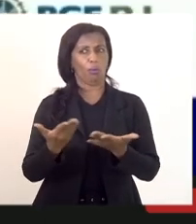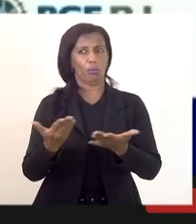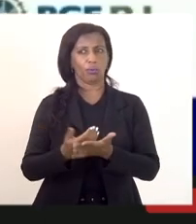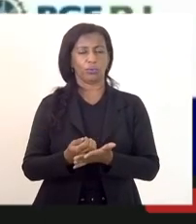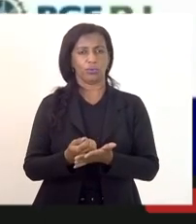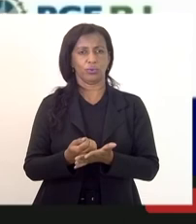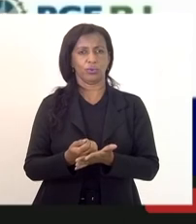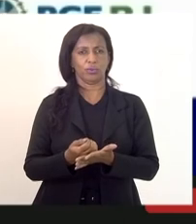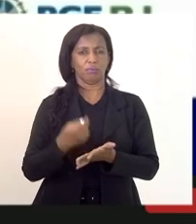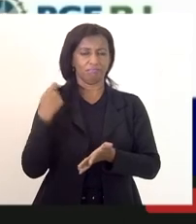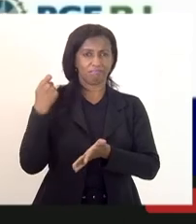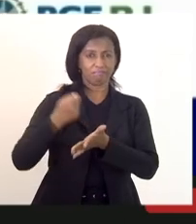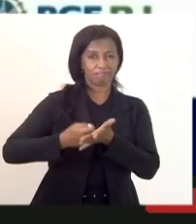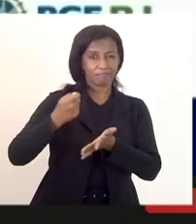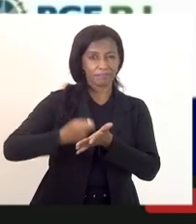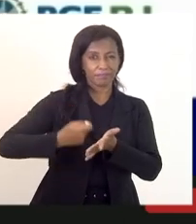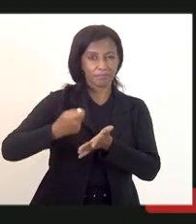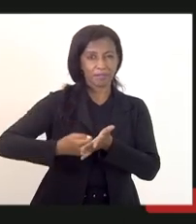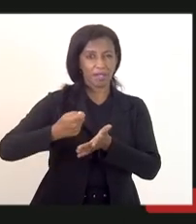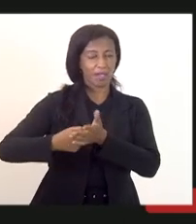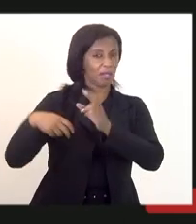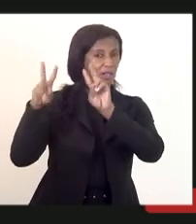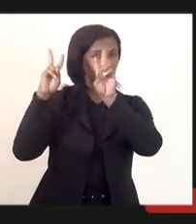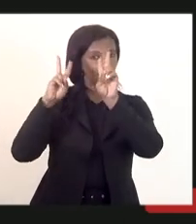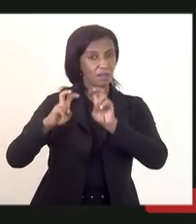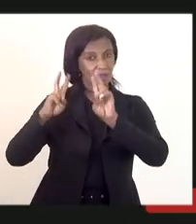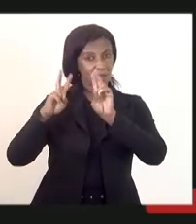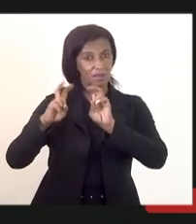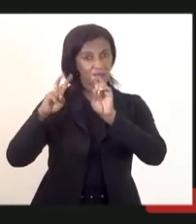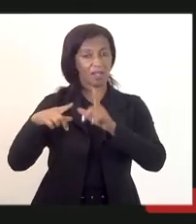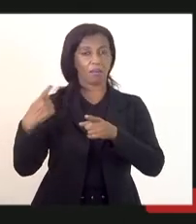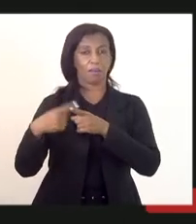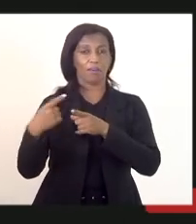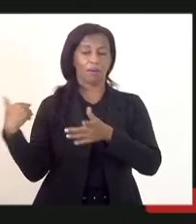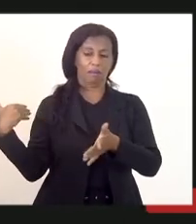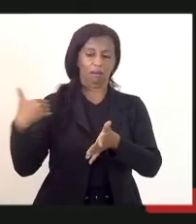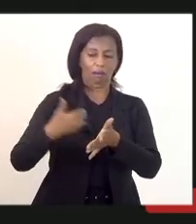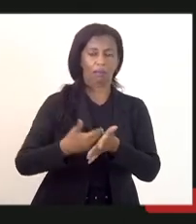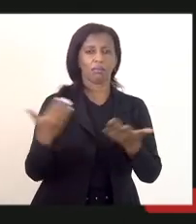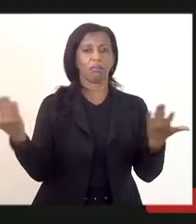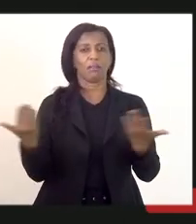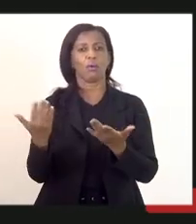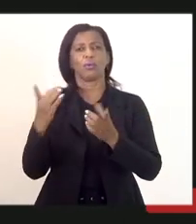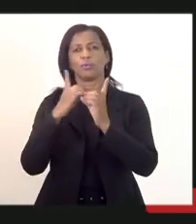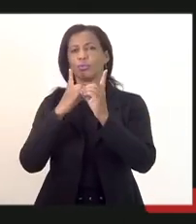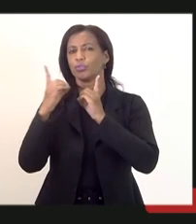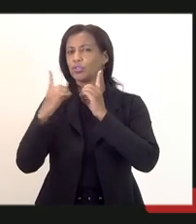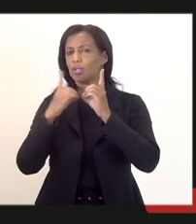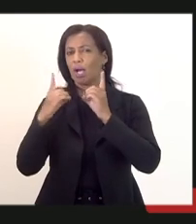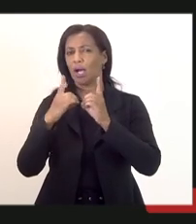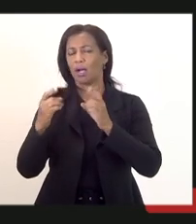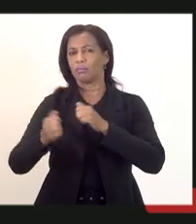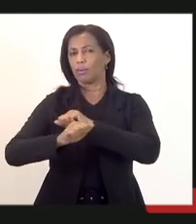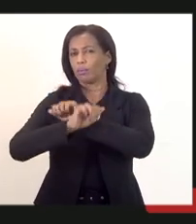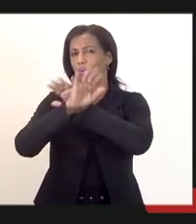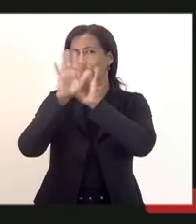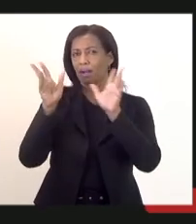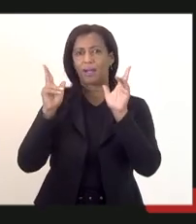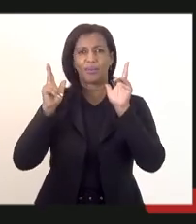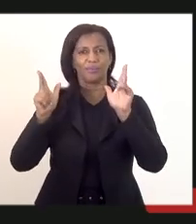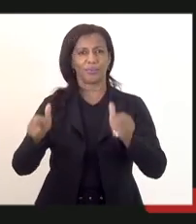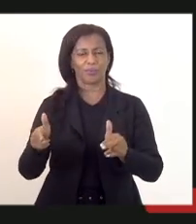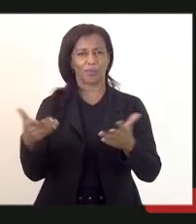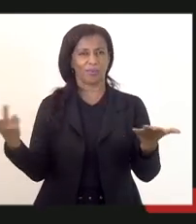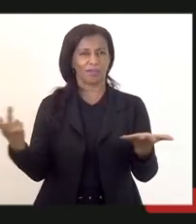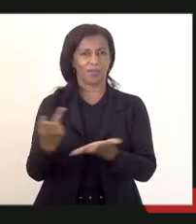resiste em enfrentar esse tema é porque até hoje os diálogos nunca foram tão francos como estão sendo dá